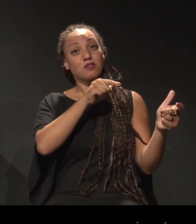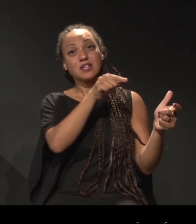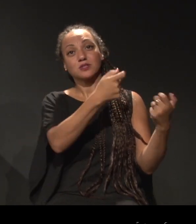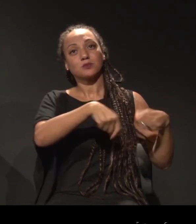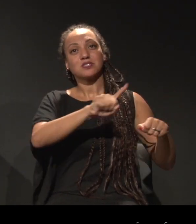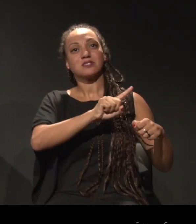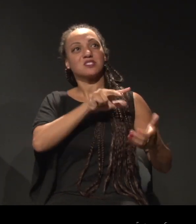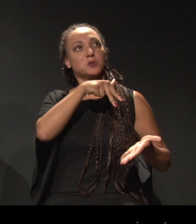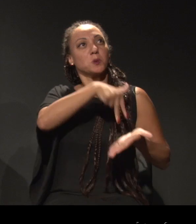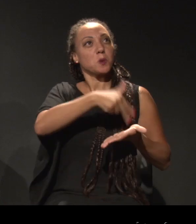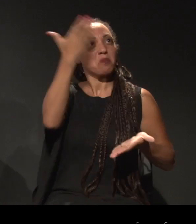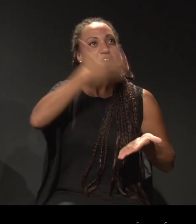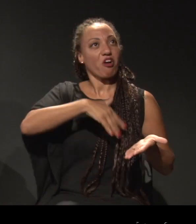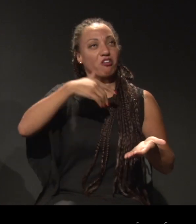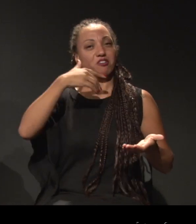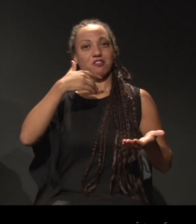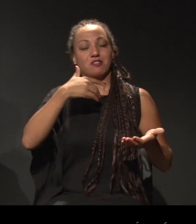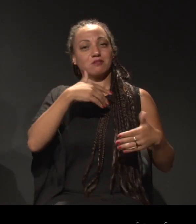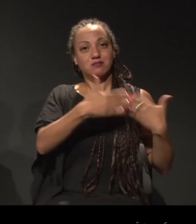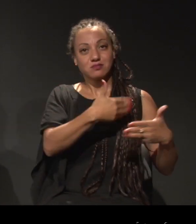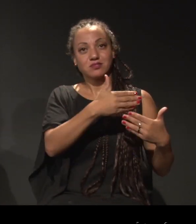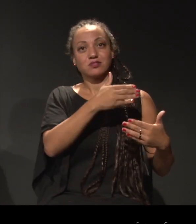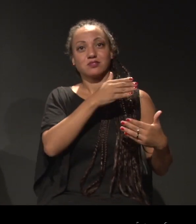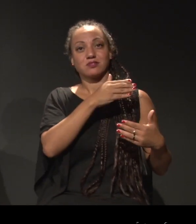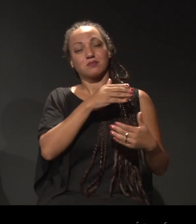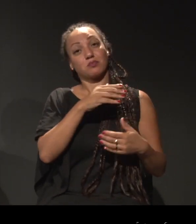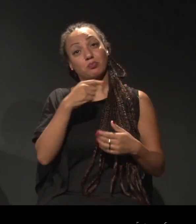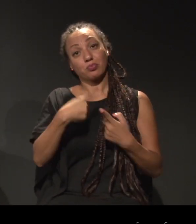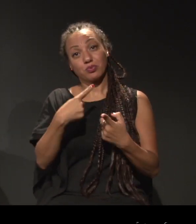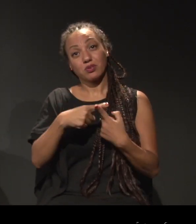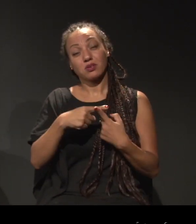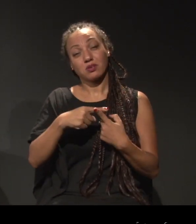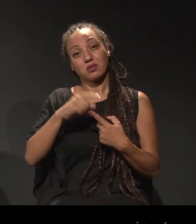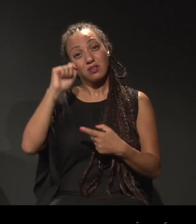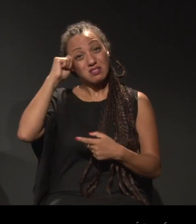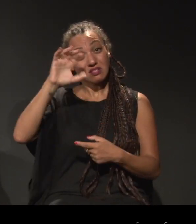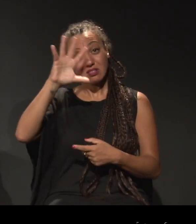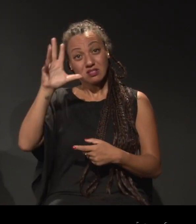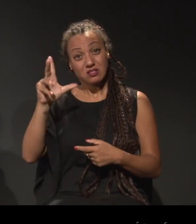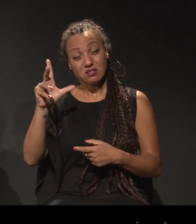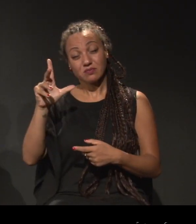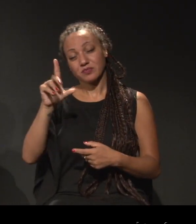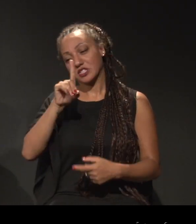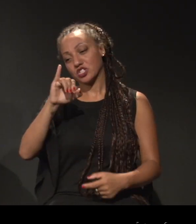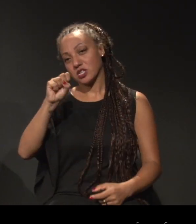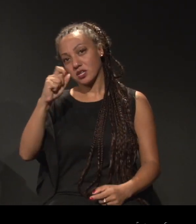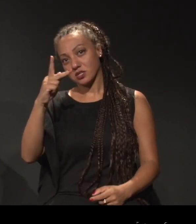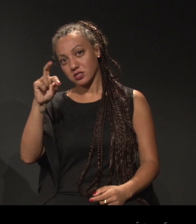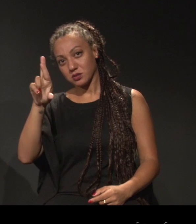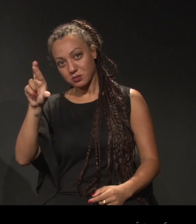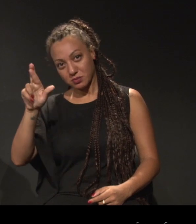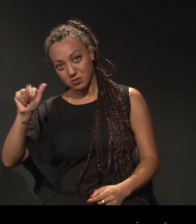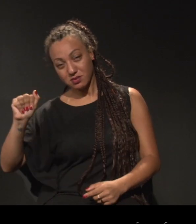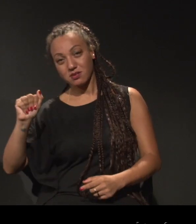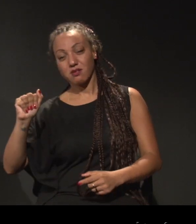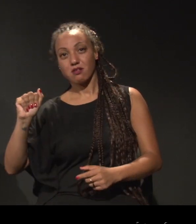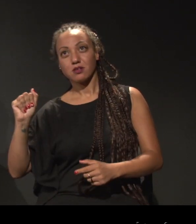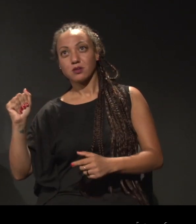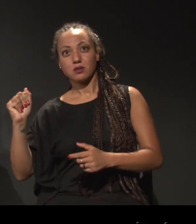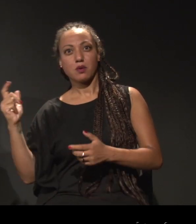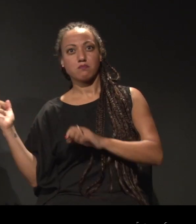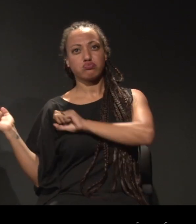como negros. Negros é uma determinação da diáspora, uma necessidade de colocação política da diáspora.